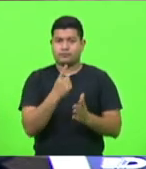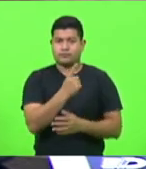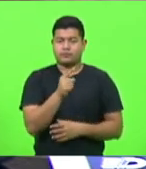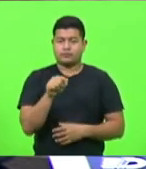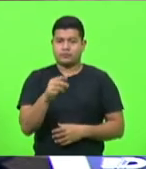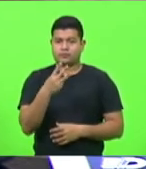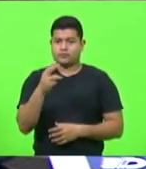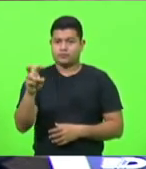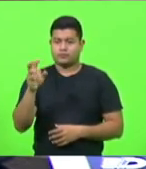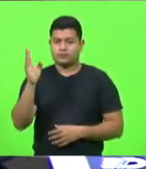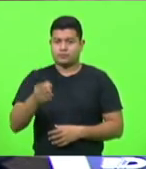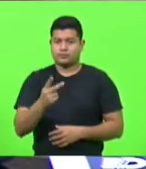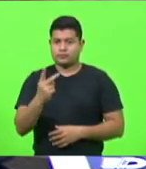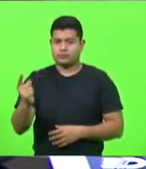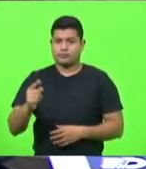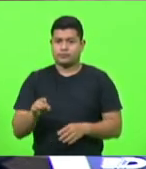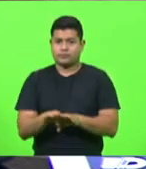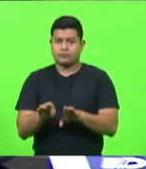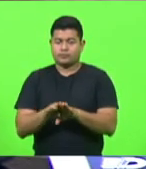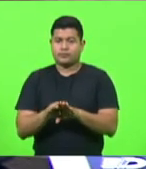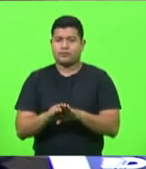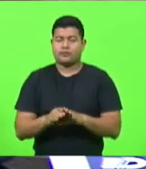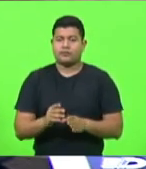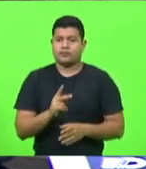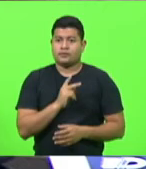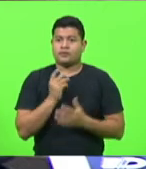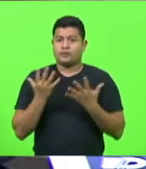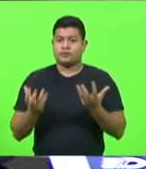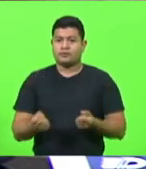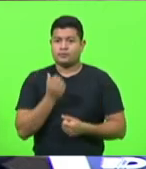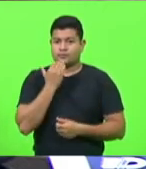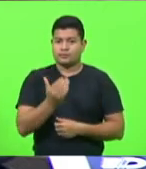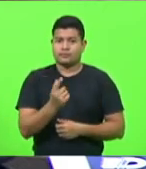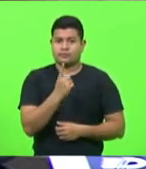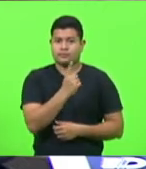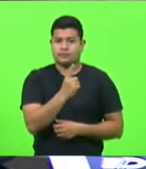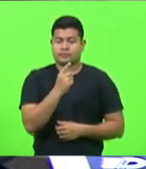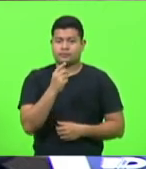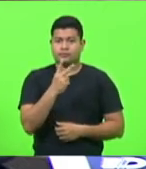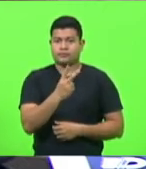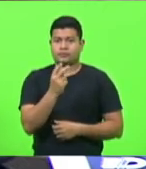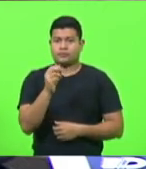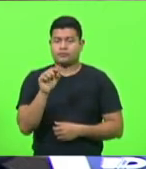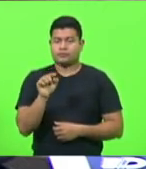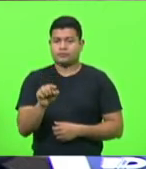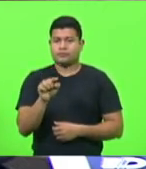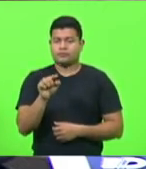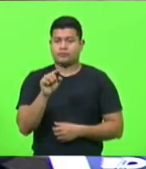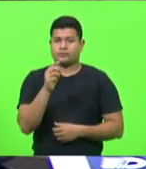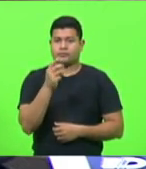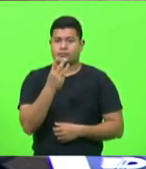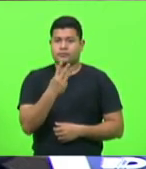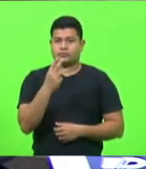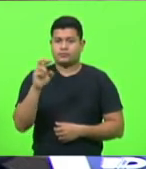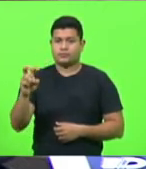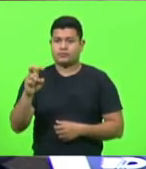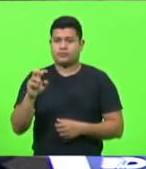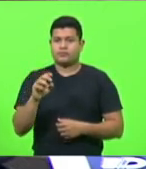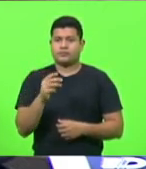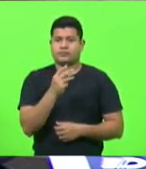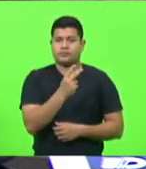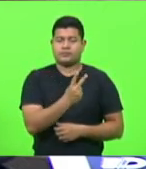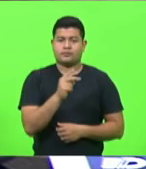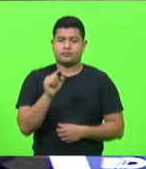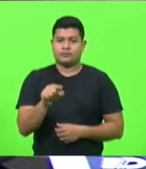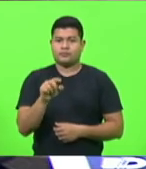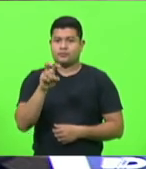os requerimentos nº 2019 e 2029, 2031 a 2035, 2037, 2038, 2050, 2051